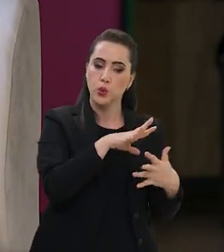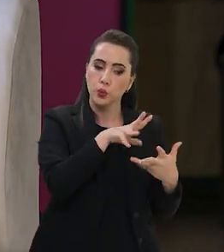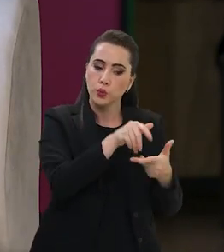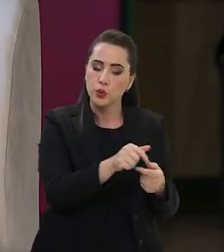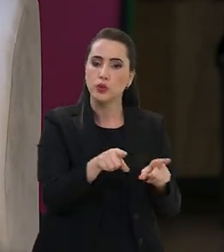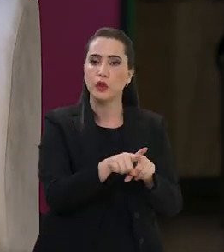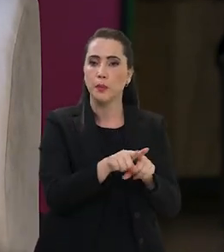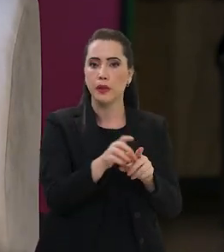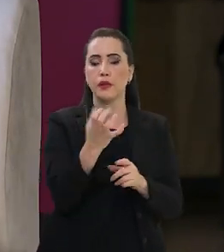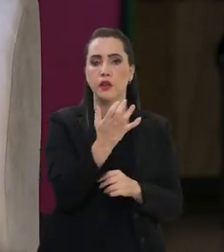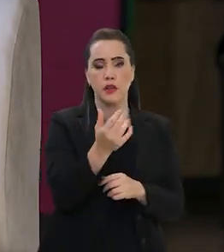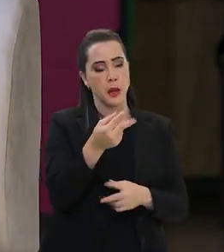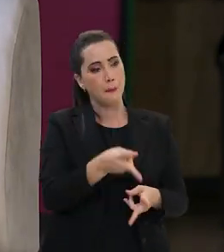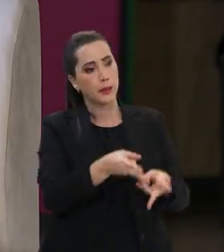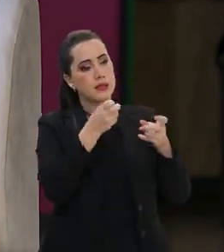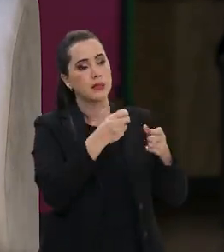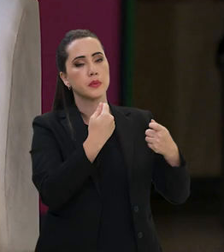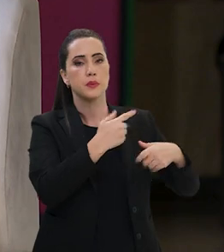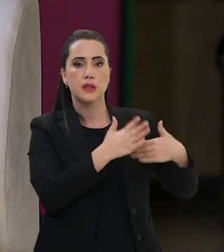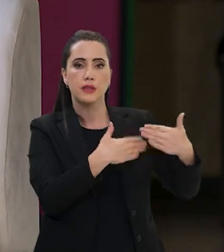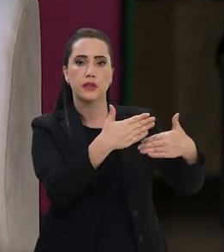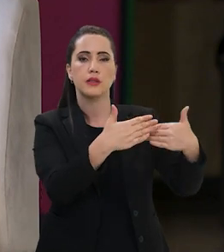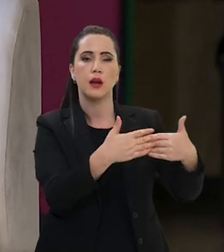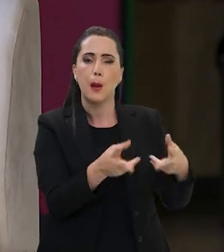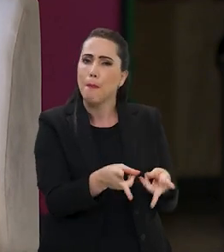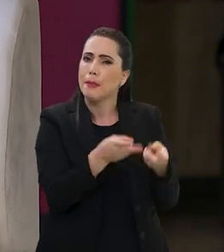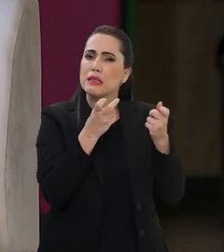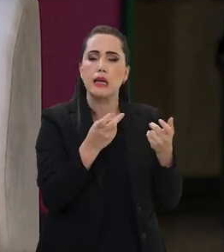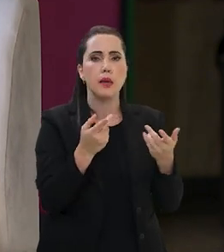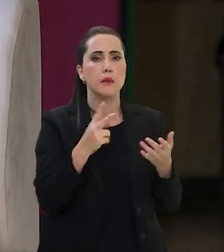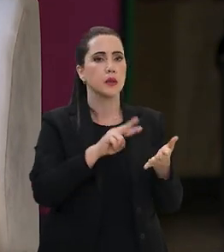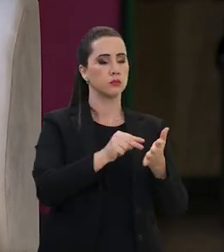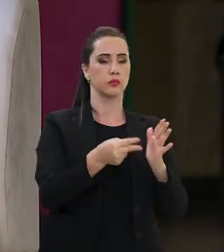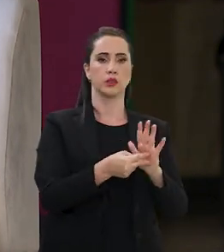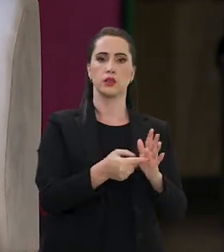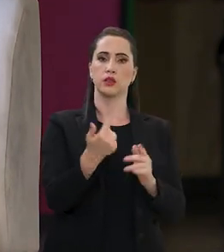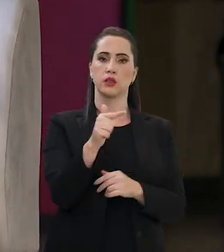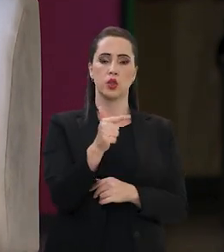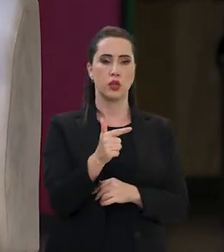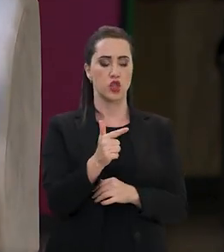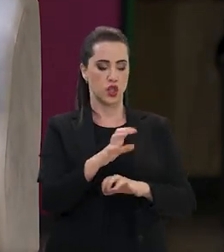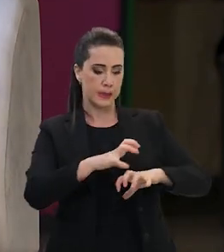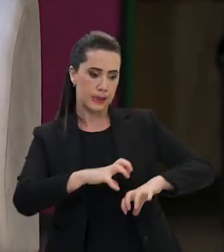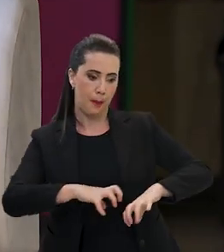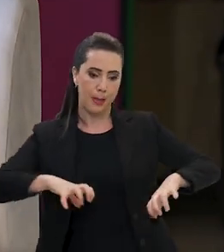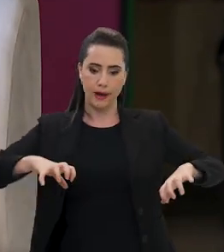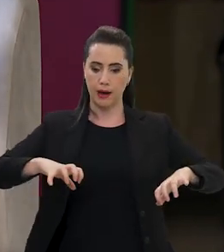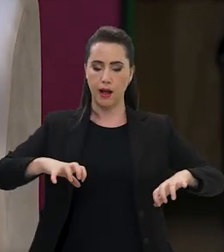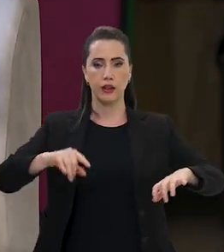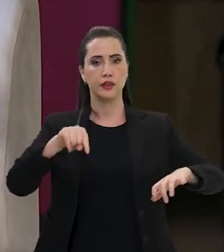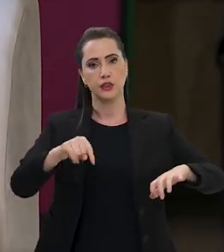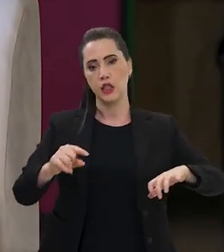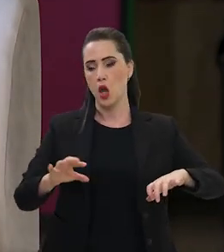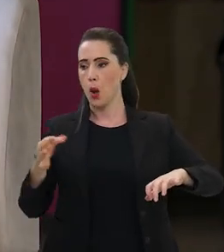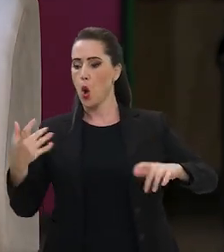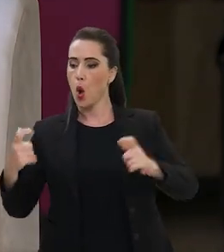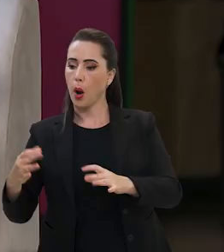hoje, eles percebem que precisam avançar e percebem que não tem mais sentido você criar guetos,